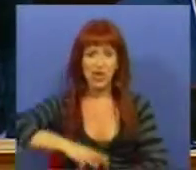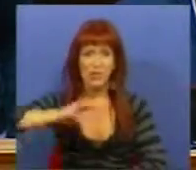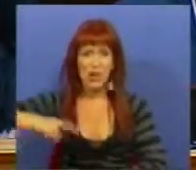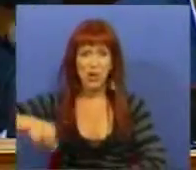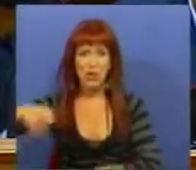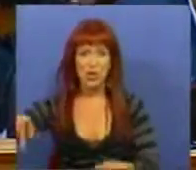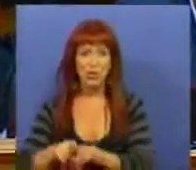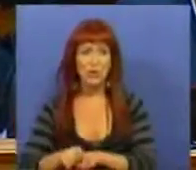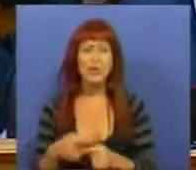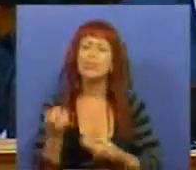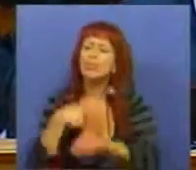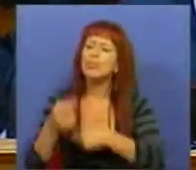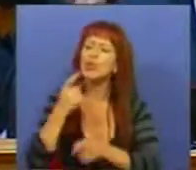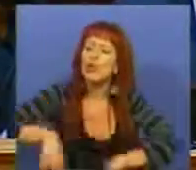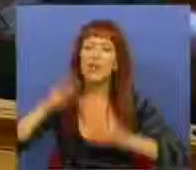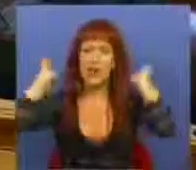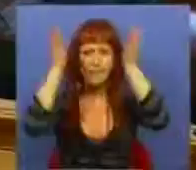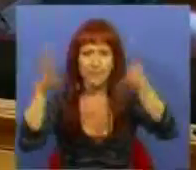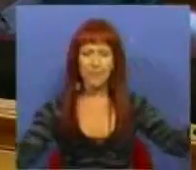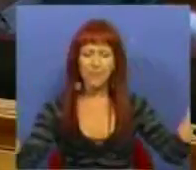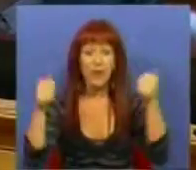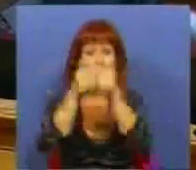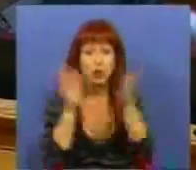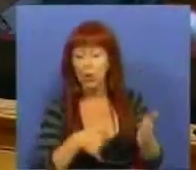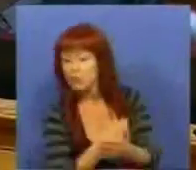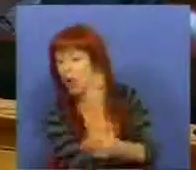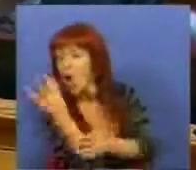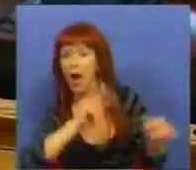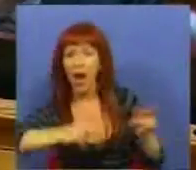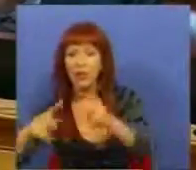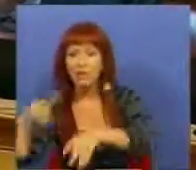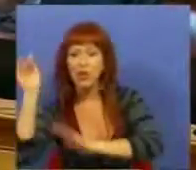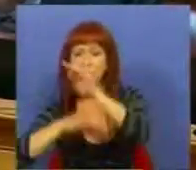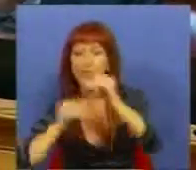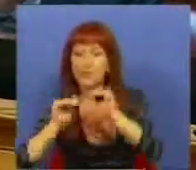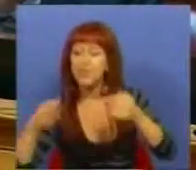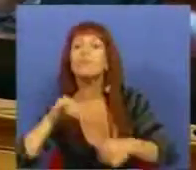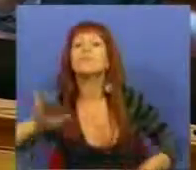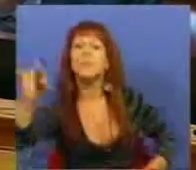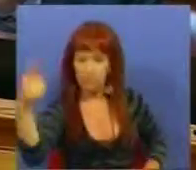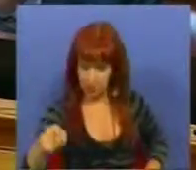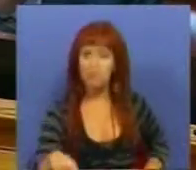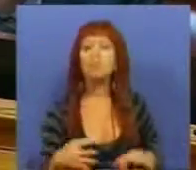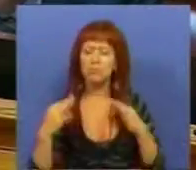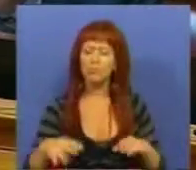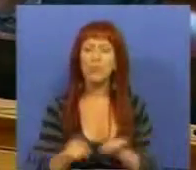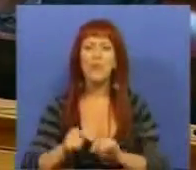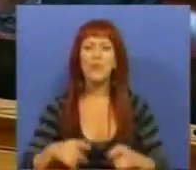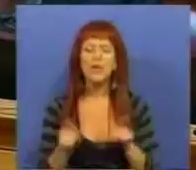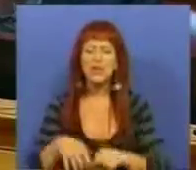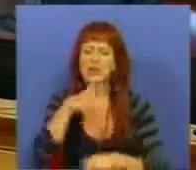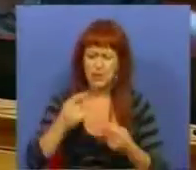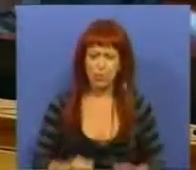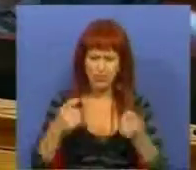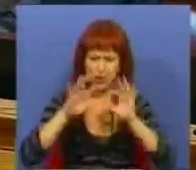de euros, renegociação das autostradas, tudo isto era alternativa de um programa de estabilidade e crescimento decente e que investisse